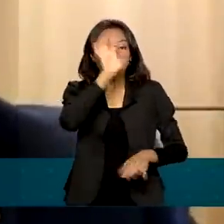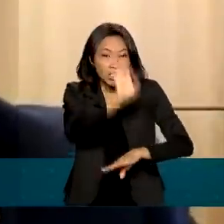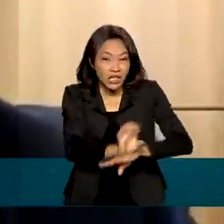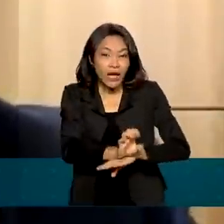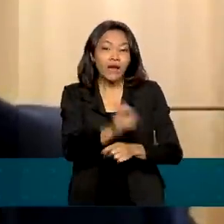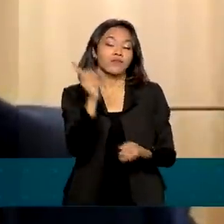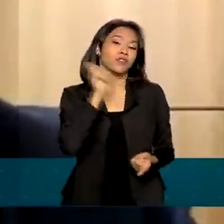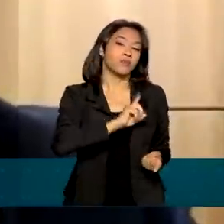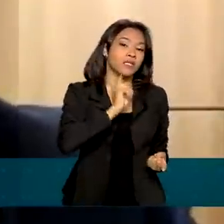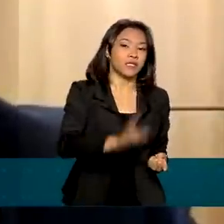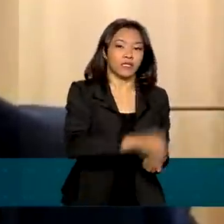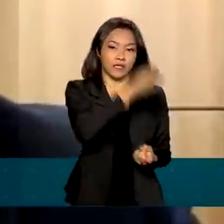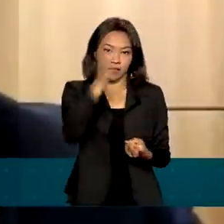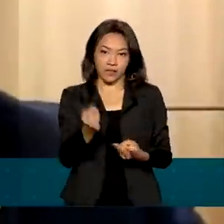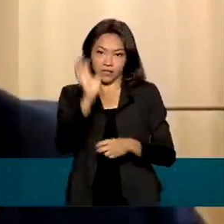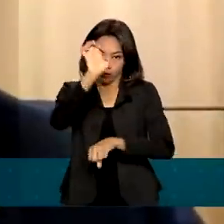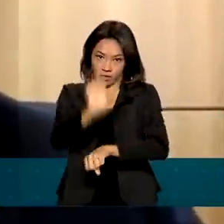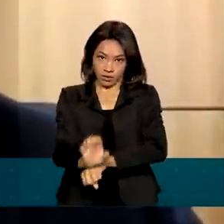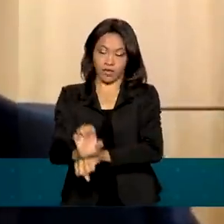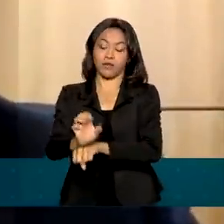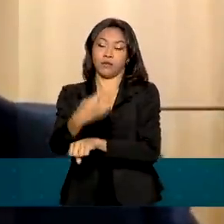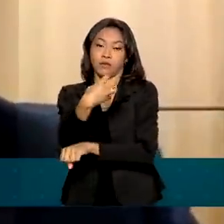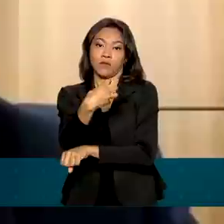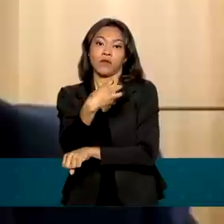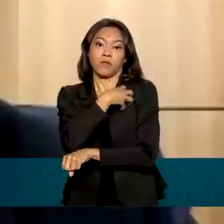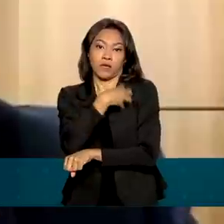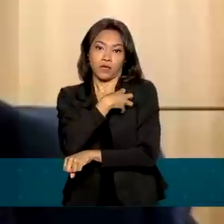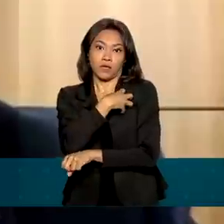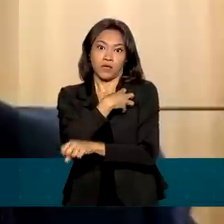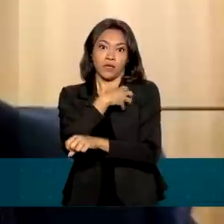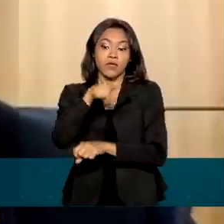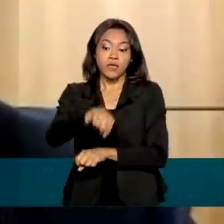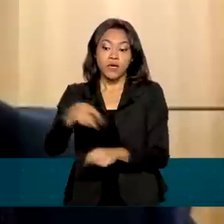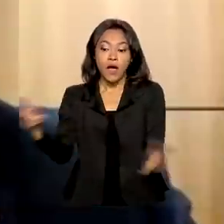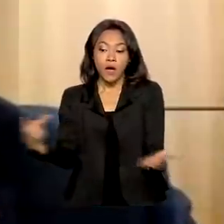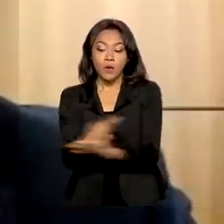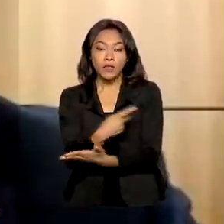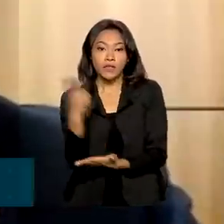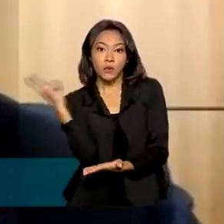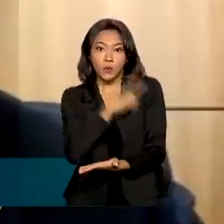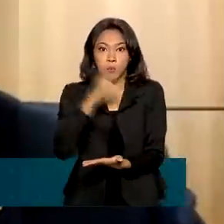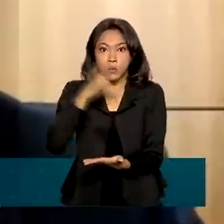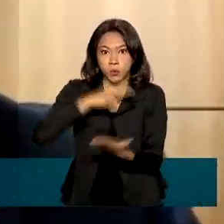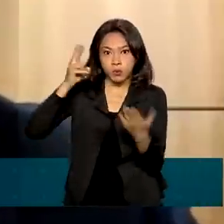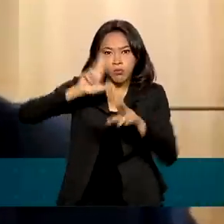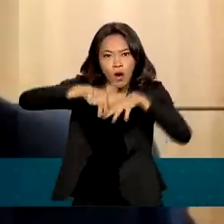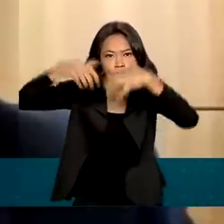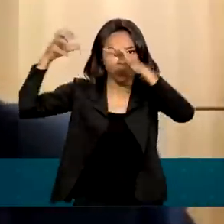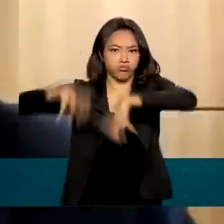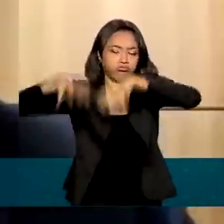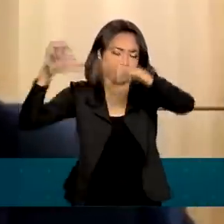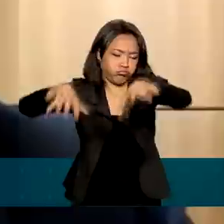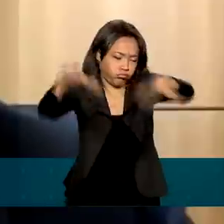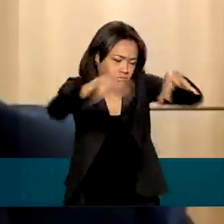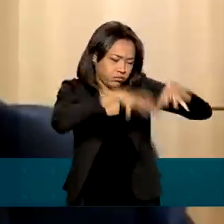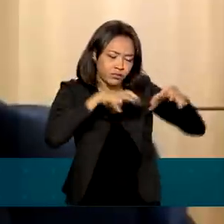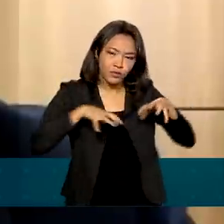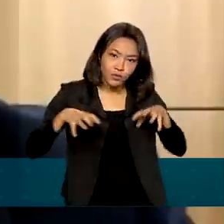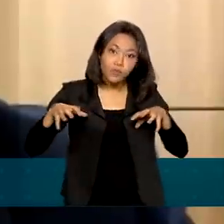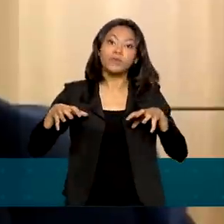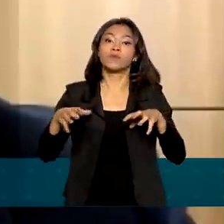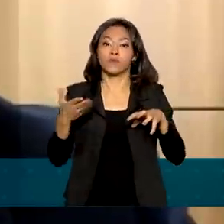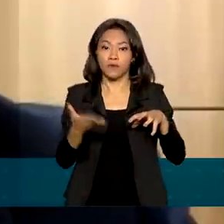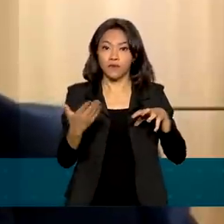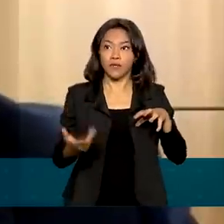Minas Gerais e na Bahia em áreas de situação de emergência devido às fortes chuvas